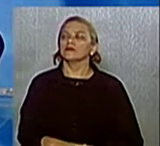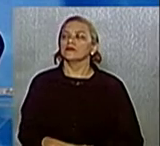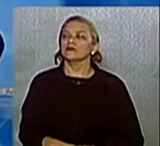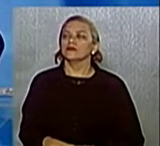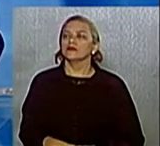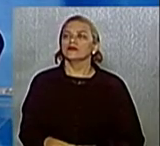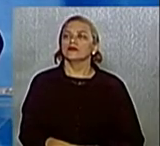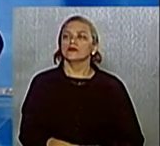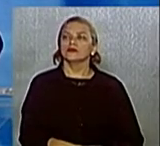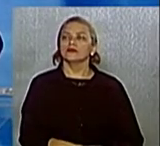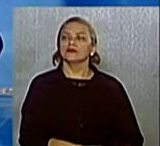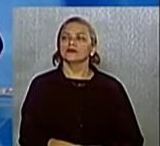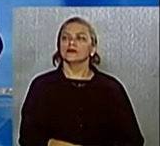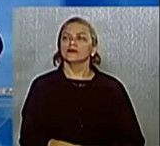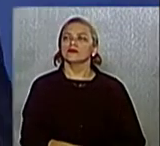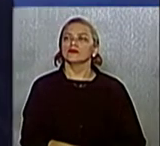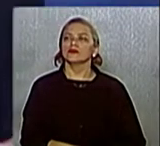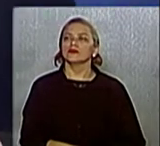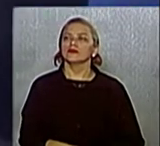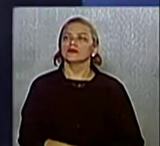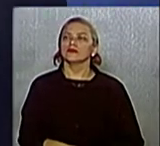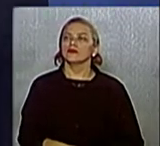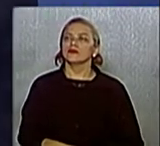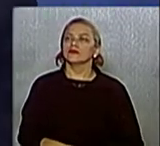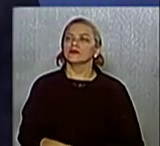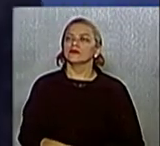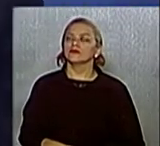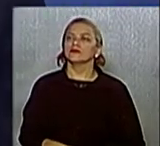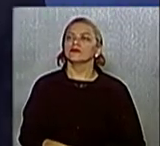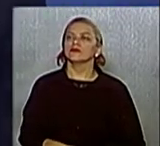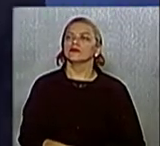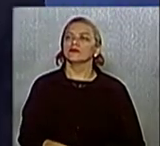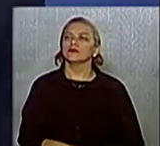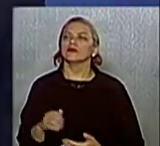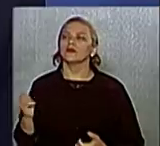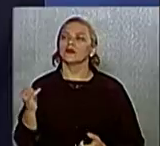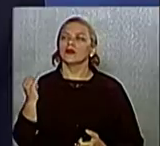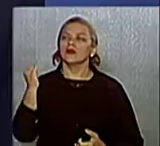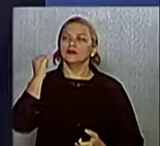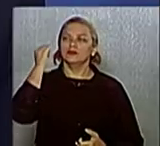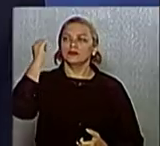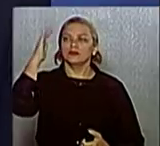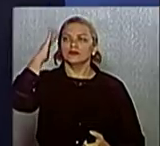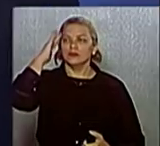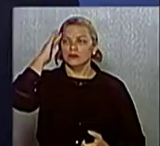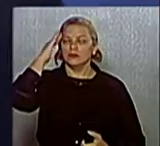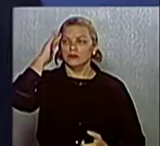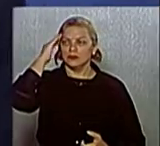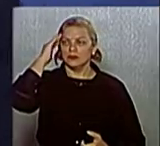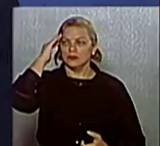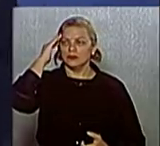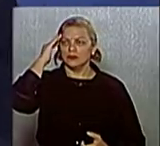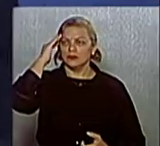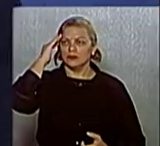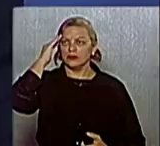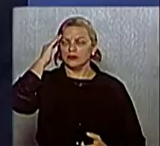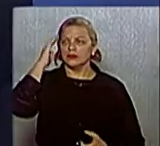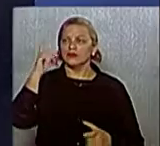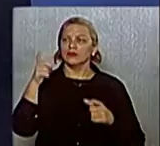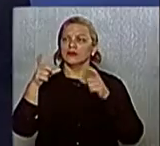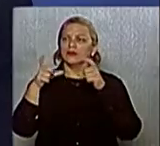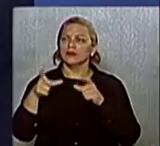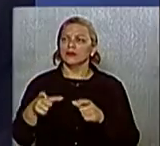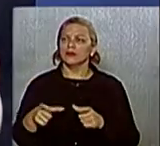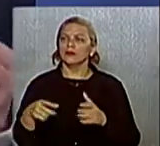a réplica do candidato Argos Ranieri. É isso. É muito importante também a gente ressaltar que o loteamento